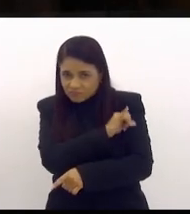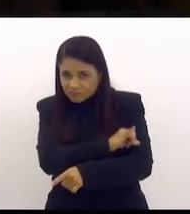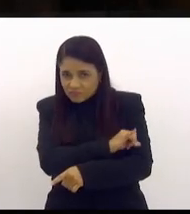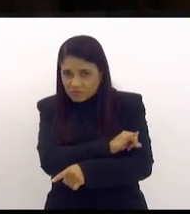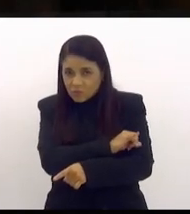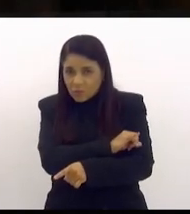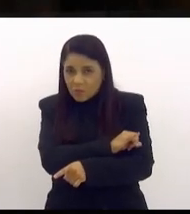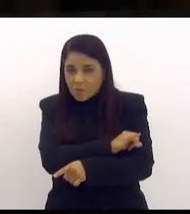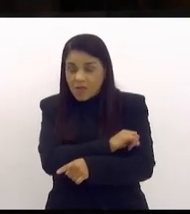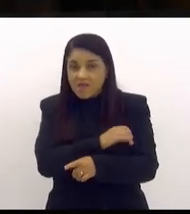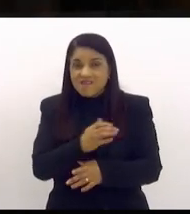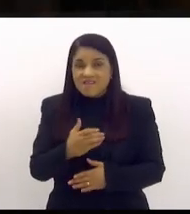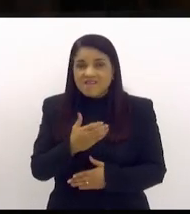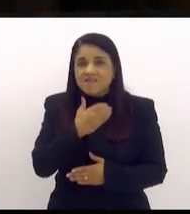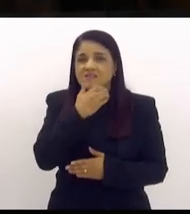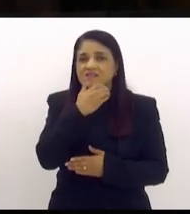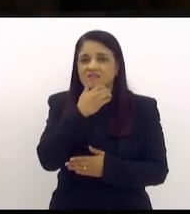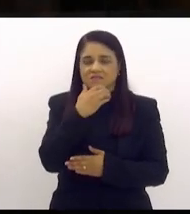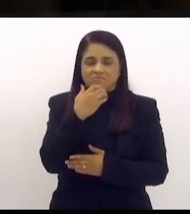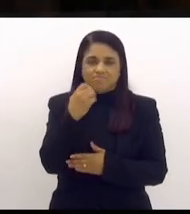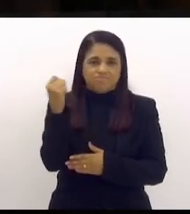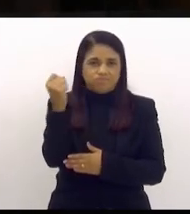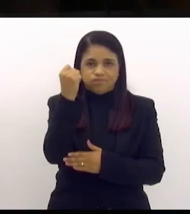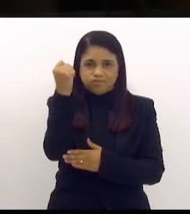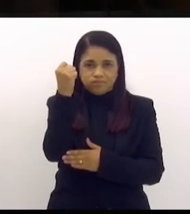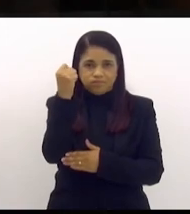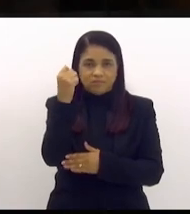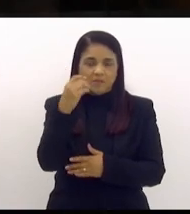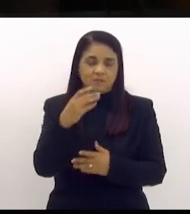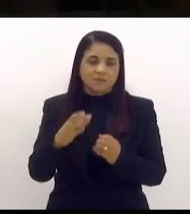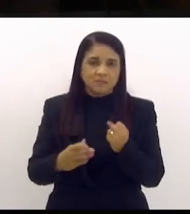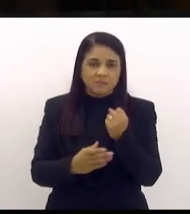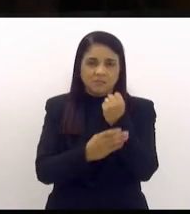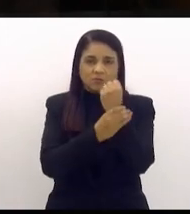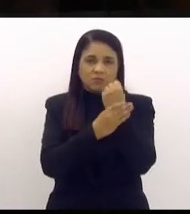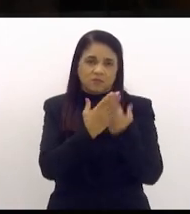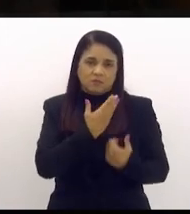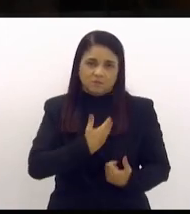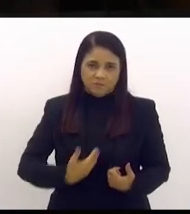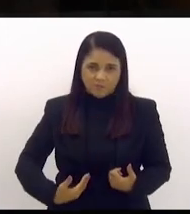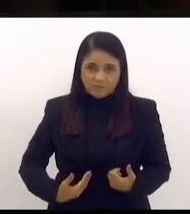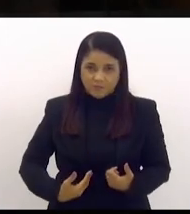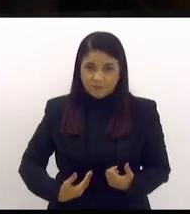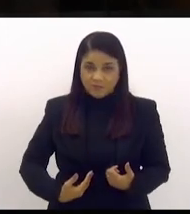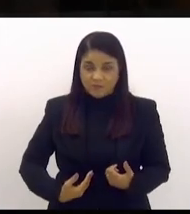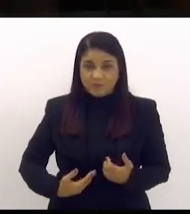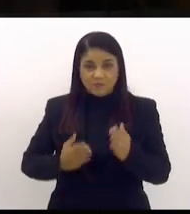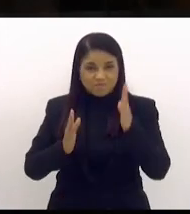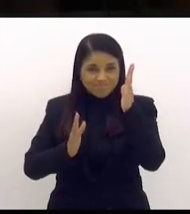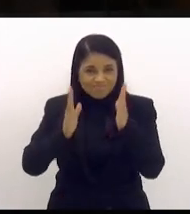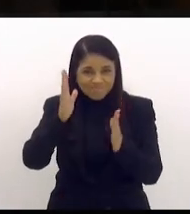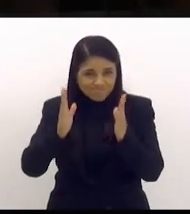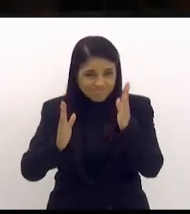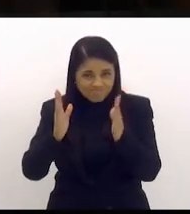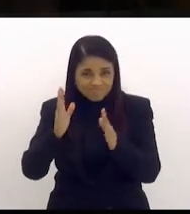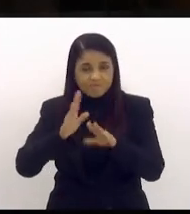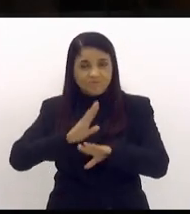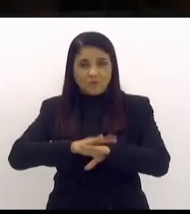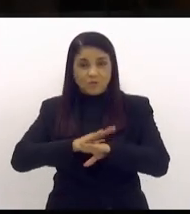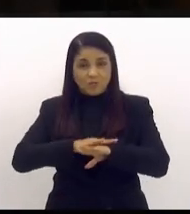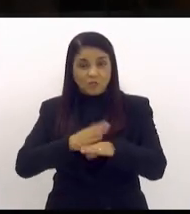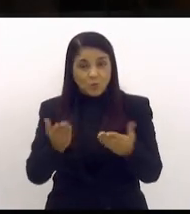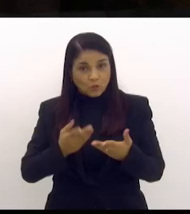maior crise política da segurança pública em pleno momento em que a gente deveria aqui estar